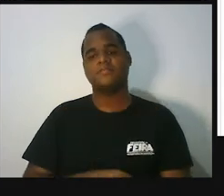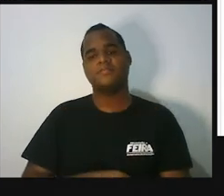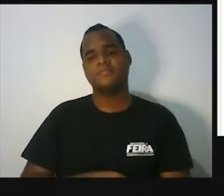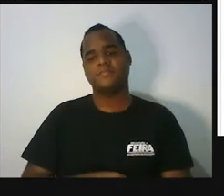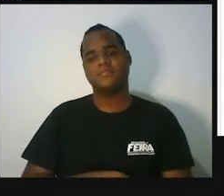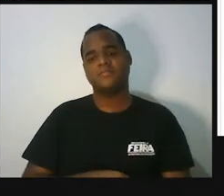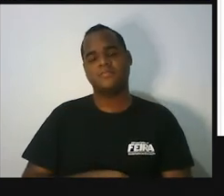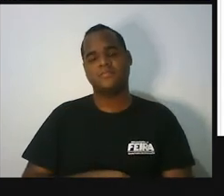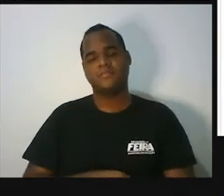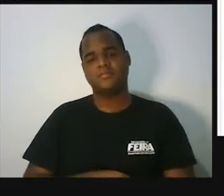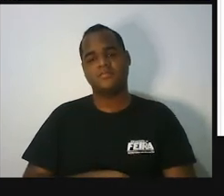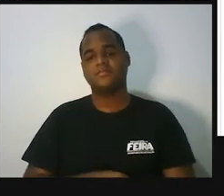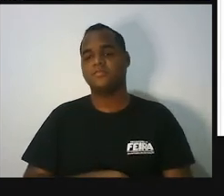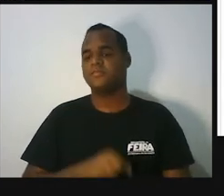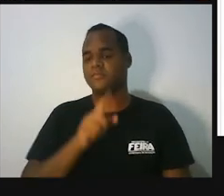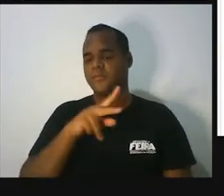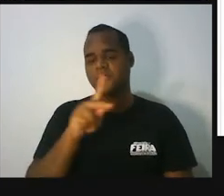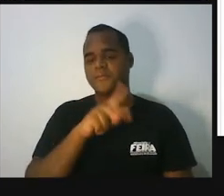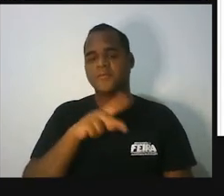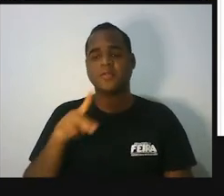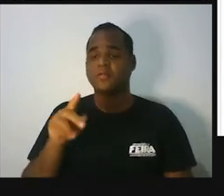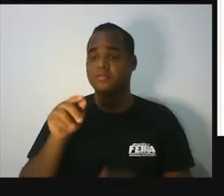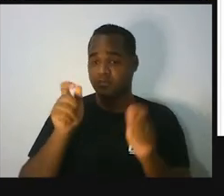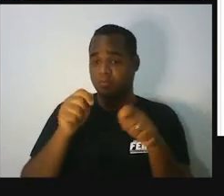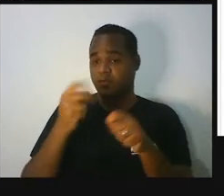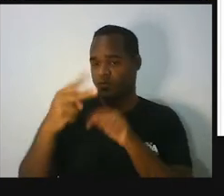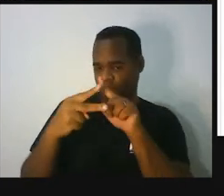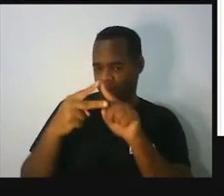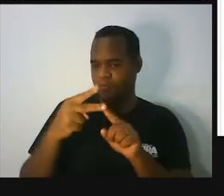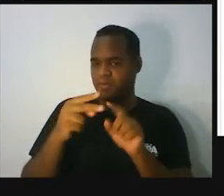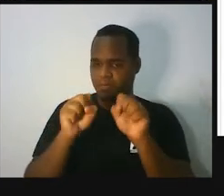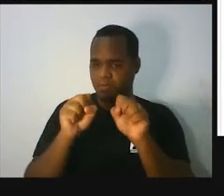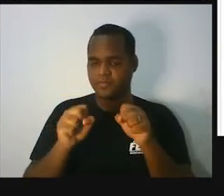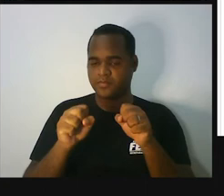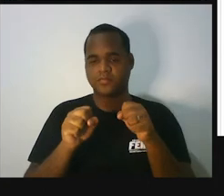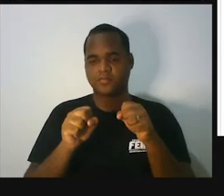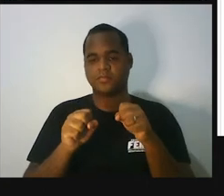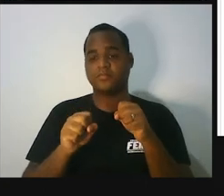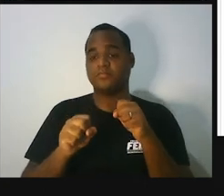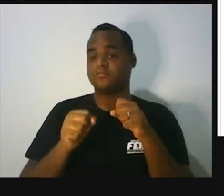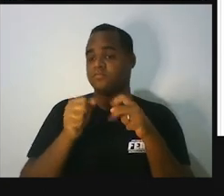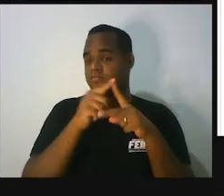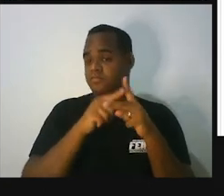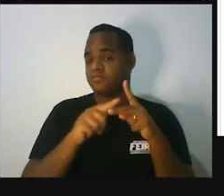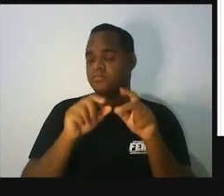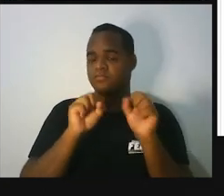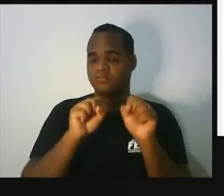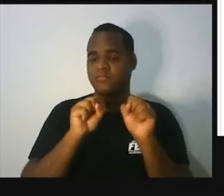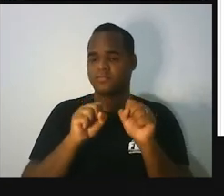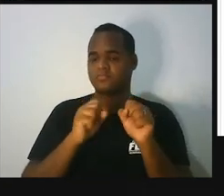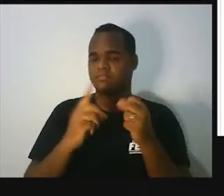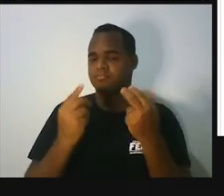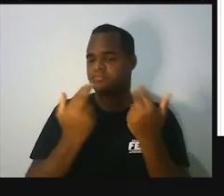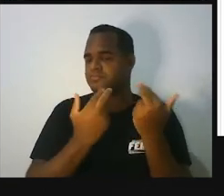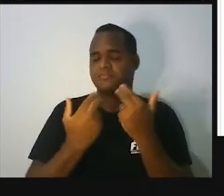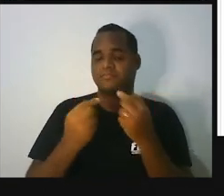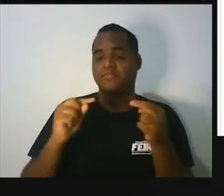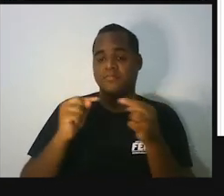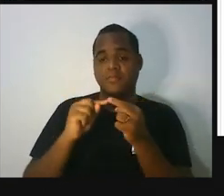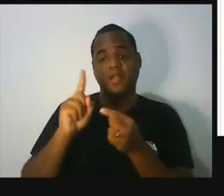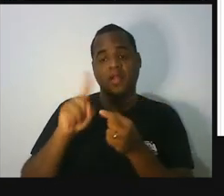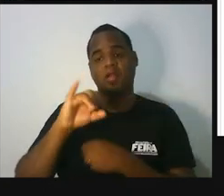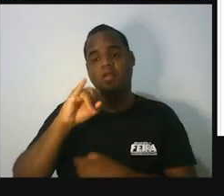Professor, professor, professor, esses dois ângulos têm a mesma medida? Exatamente, isso acontece no triângulo